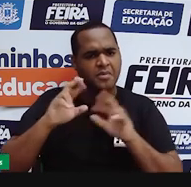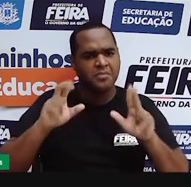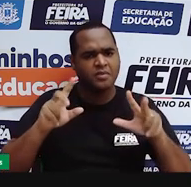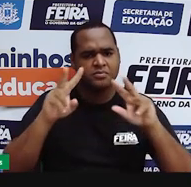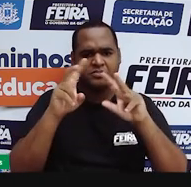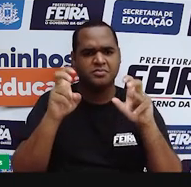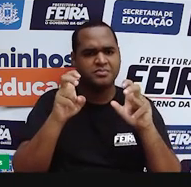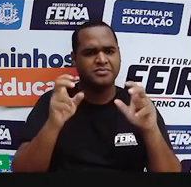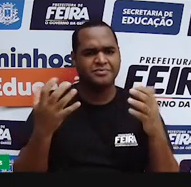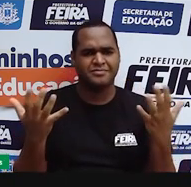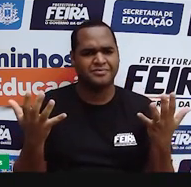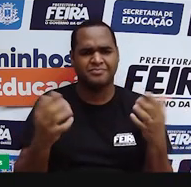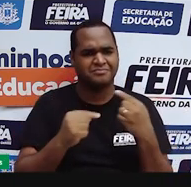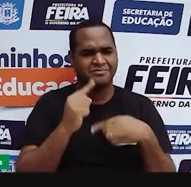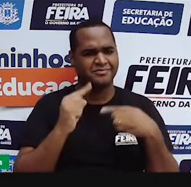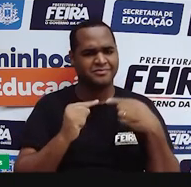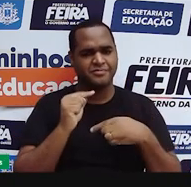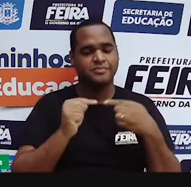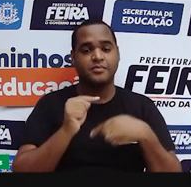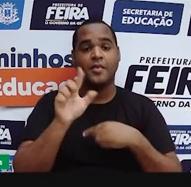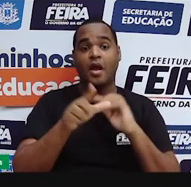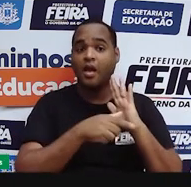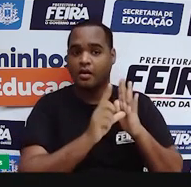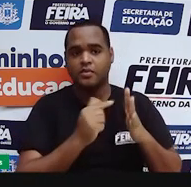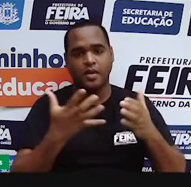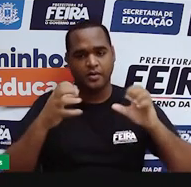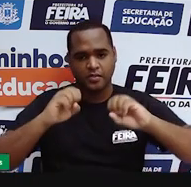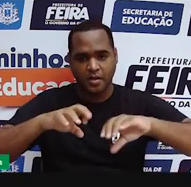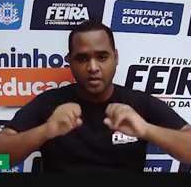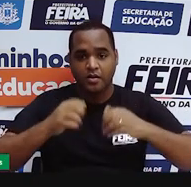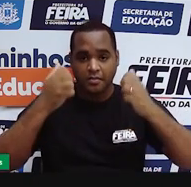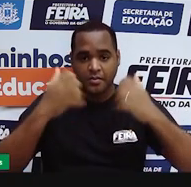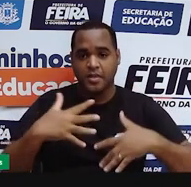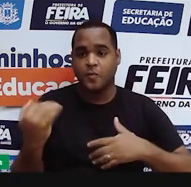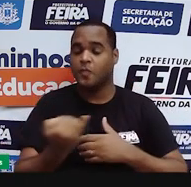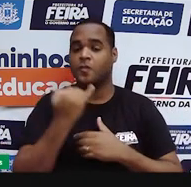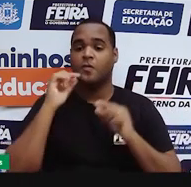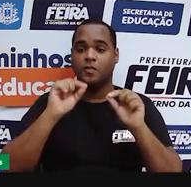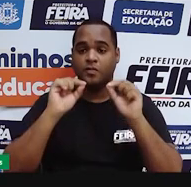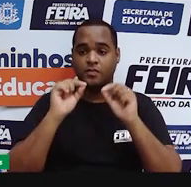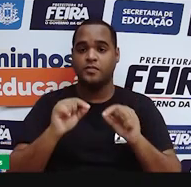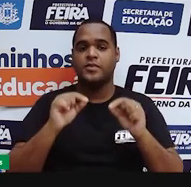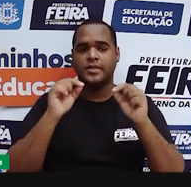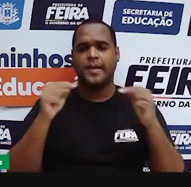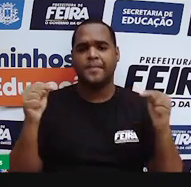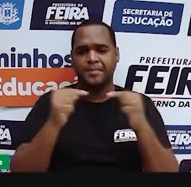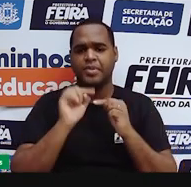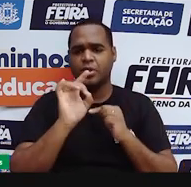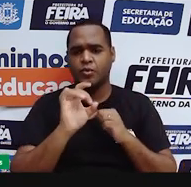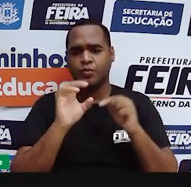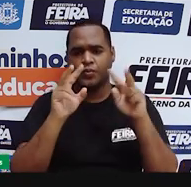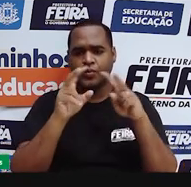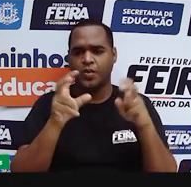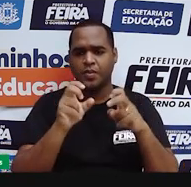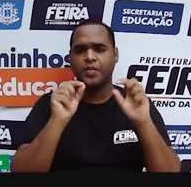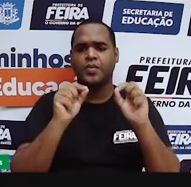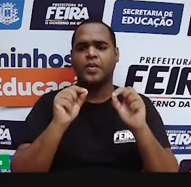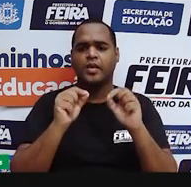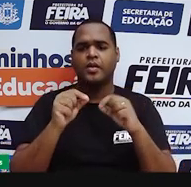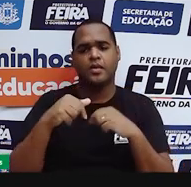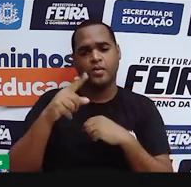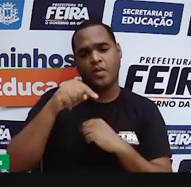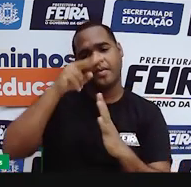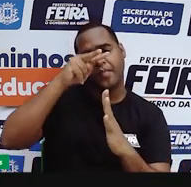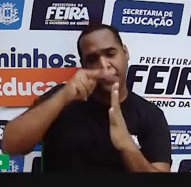como a gente já viu na aula anterior. Então, isso é muito importante que a gente faça. Não considerar só o título que está ali escrito, a gente precisa ler toda a